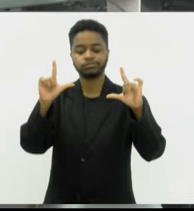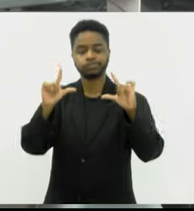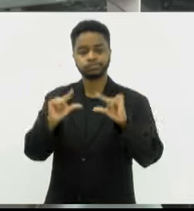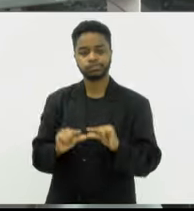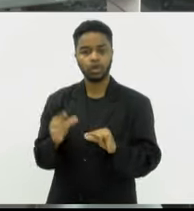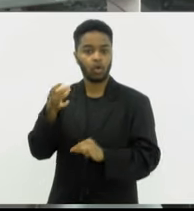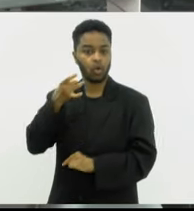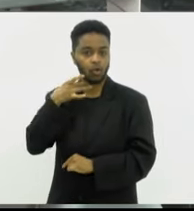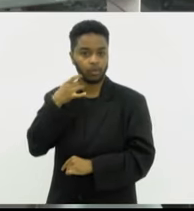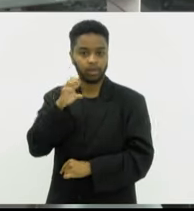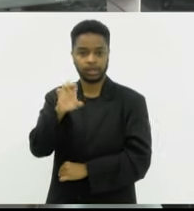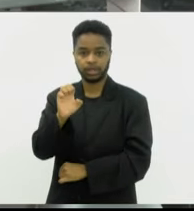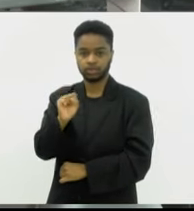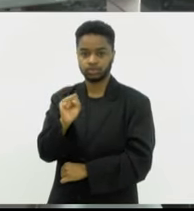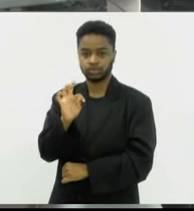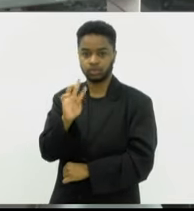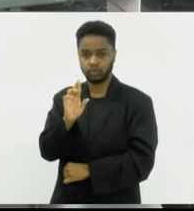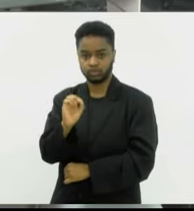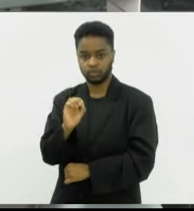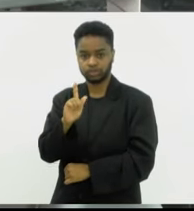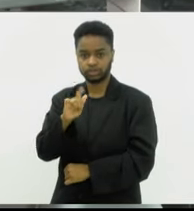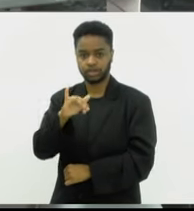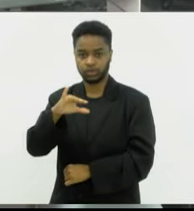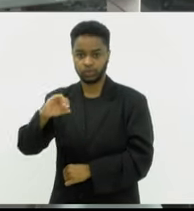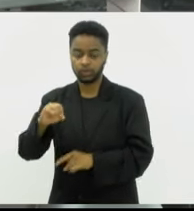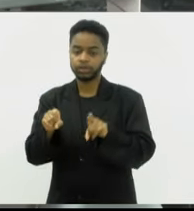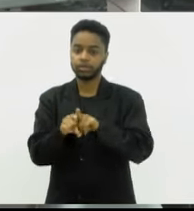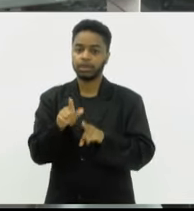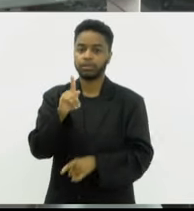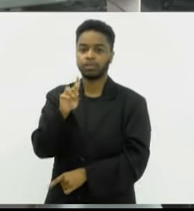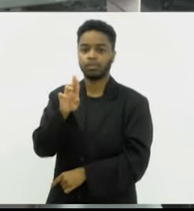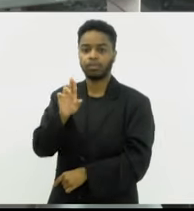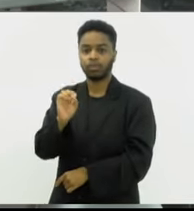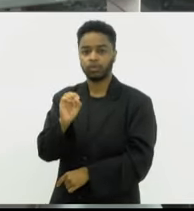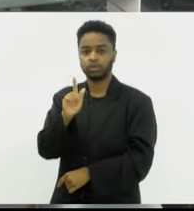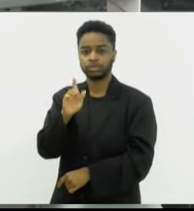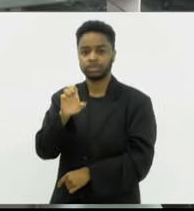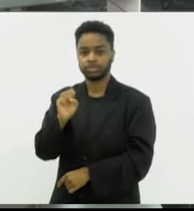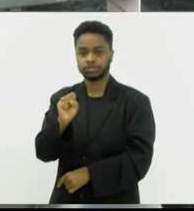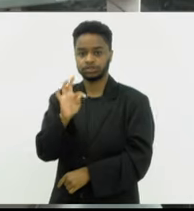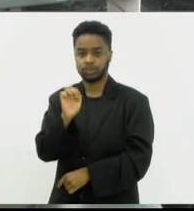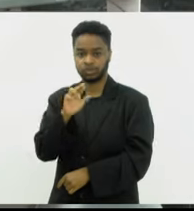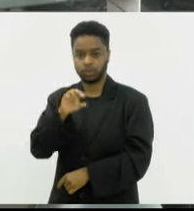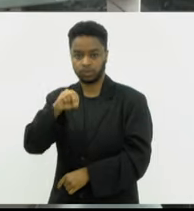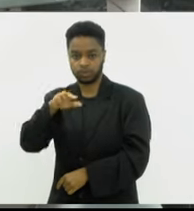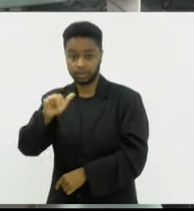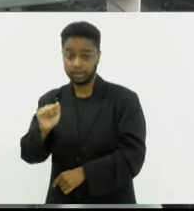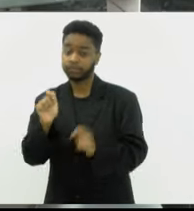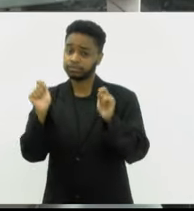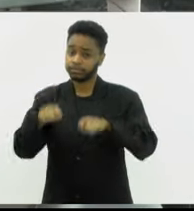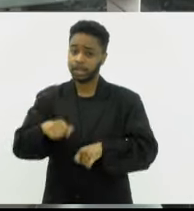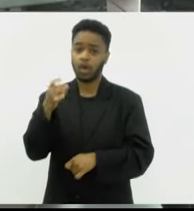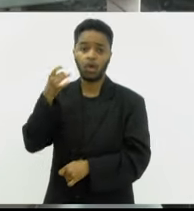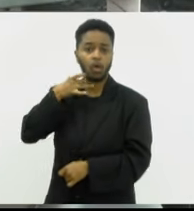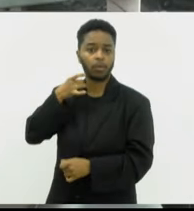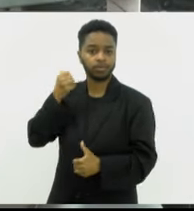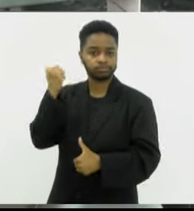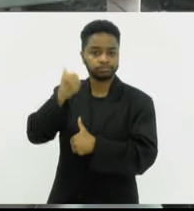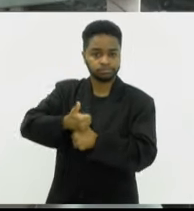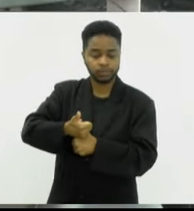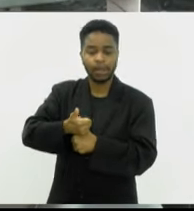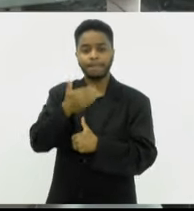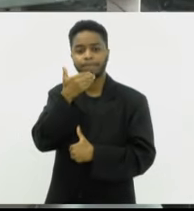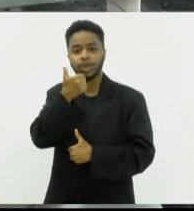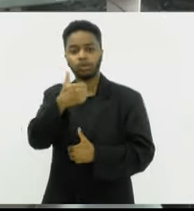hormônios estrogênio e progesterona. A reposição hormonal é uma das opções para melhorar os sintomas da menopausa.